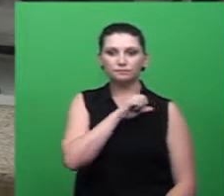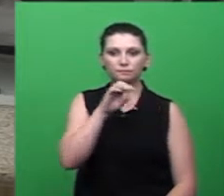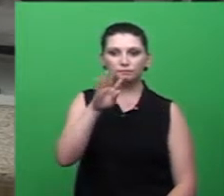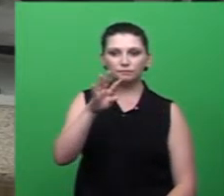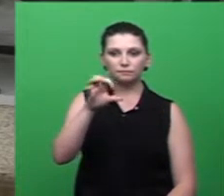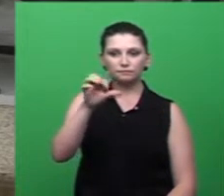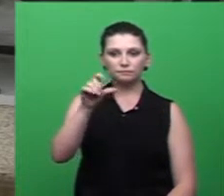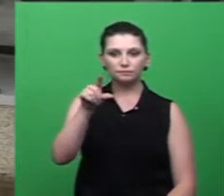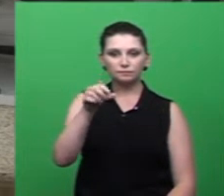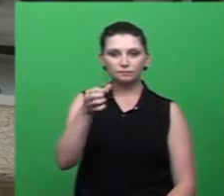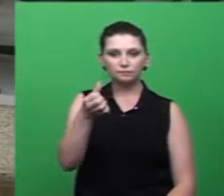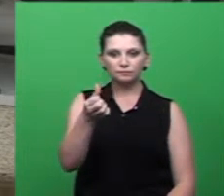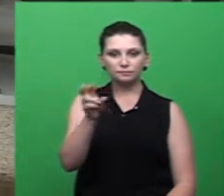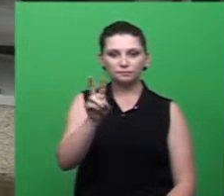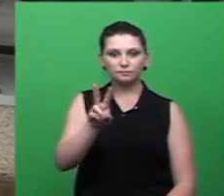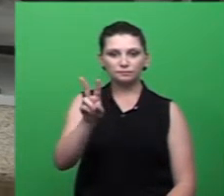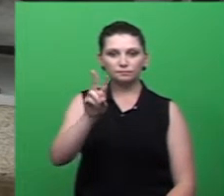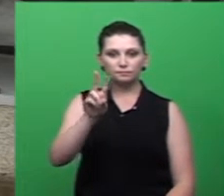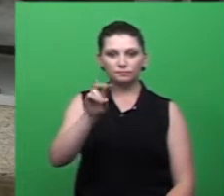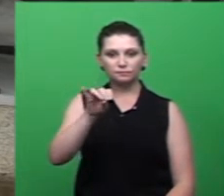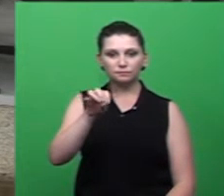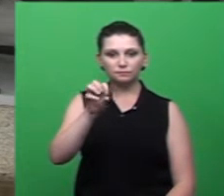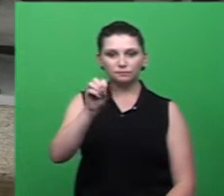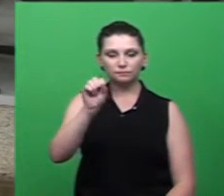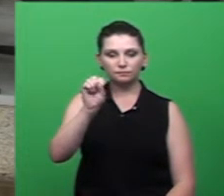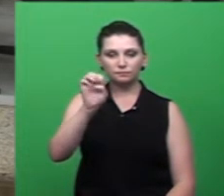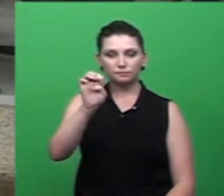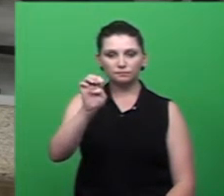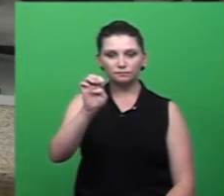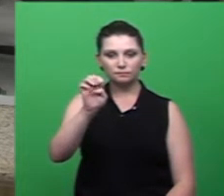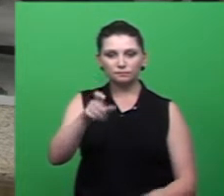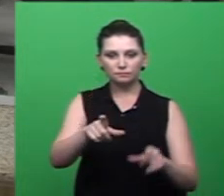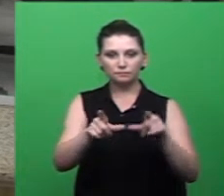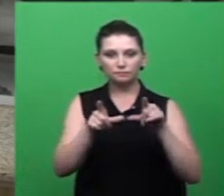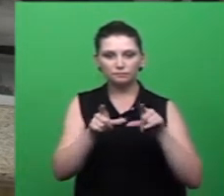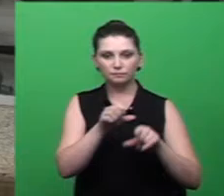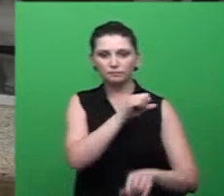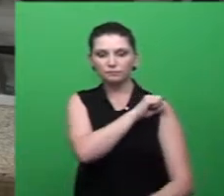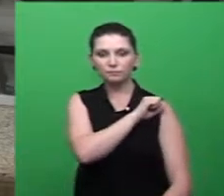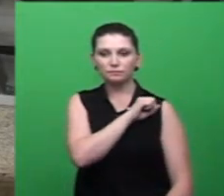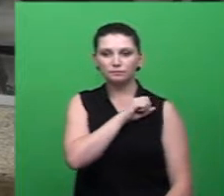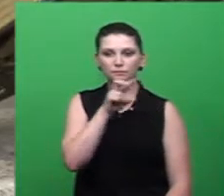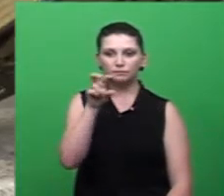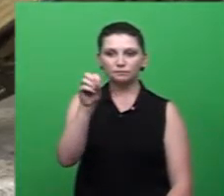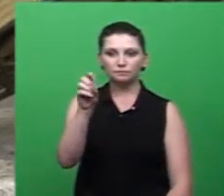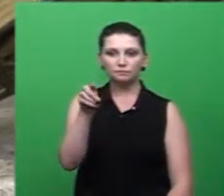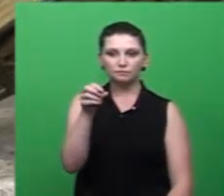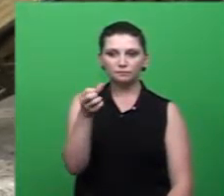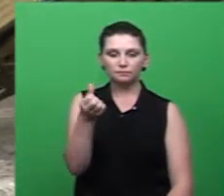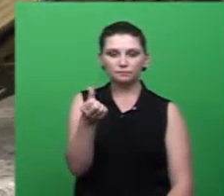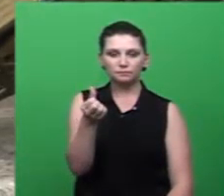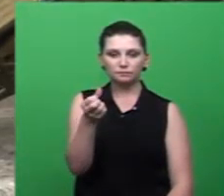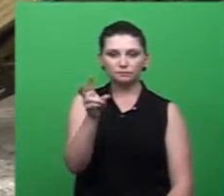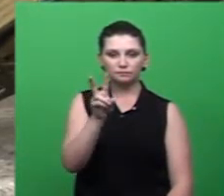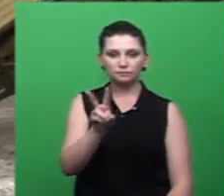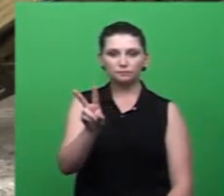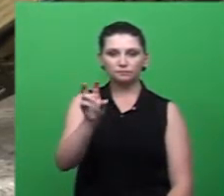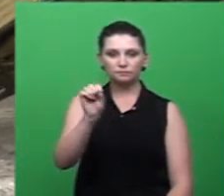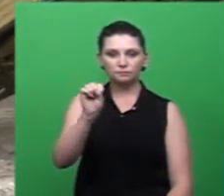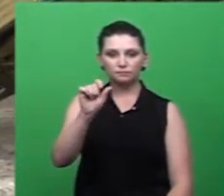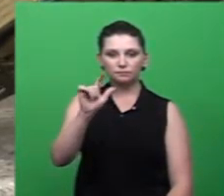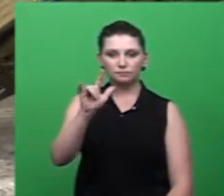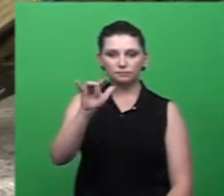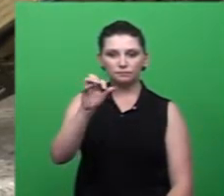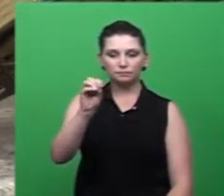2016, de autoria do vereador José Paulo Ferrareis. Requerimento 050, barra 2016, de autoria do vereador Salésio